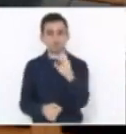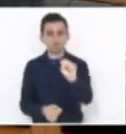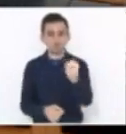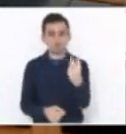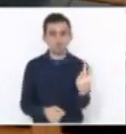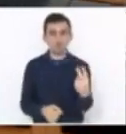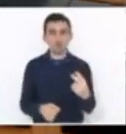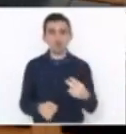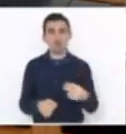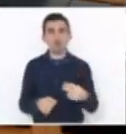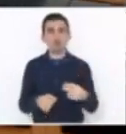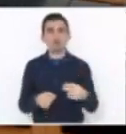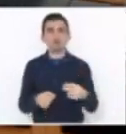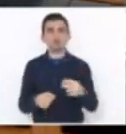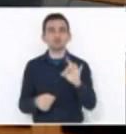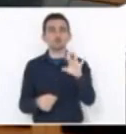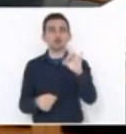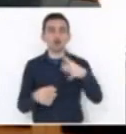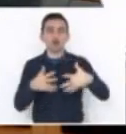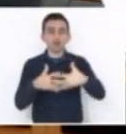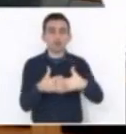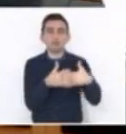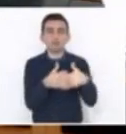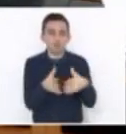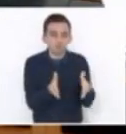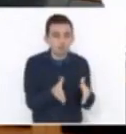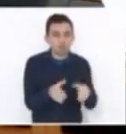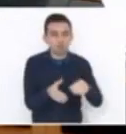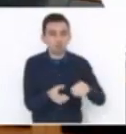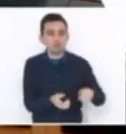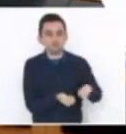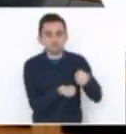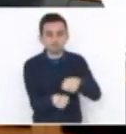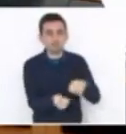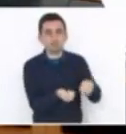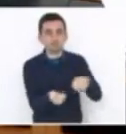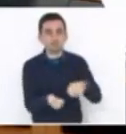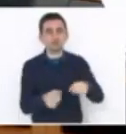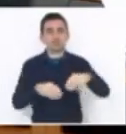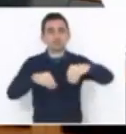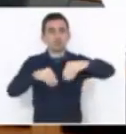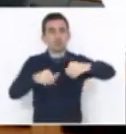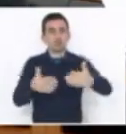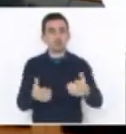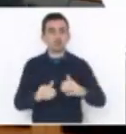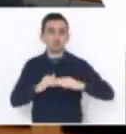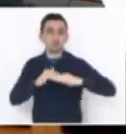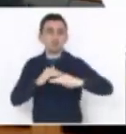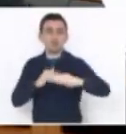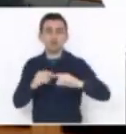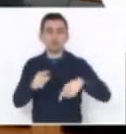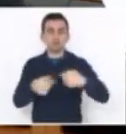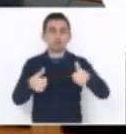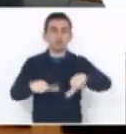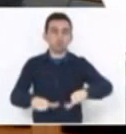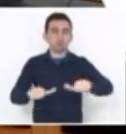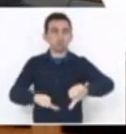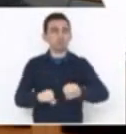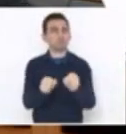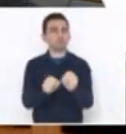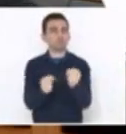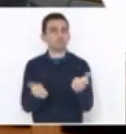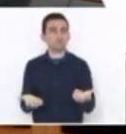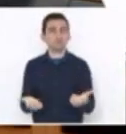caminhãozinho com uma pá jogar o asfalto no buraco, porque esse não funciona. Então, tem um acordo de líderes e com o